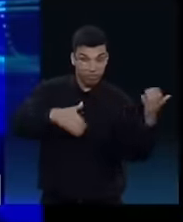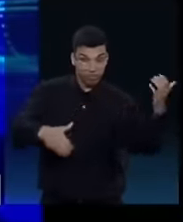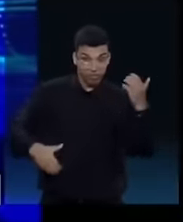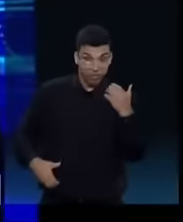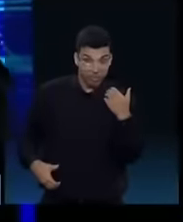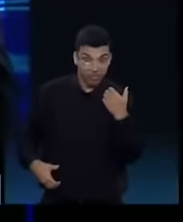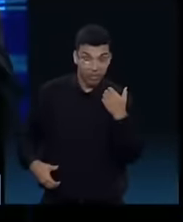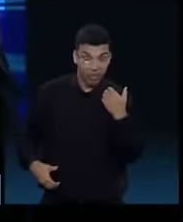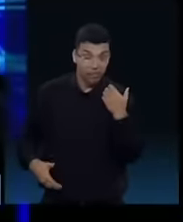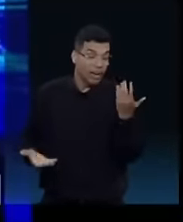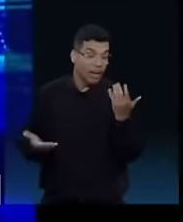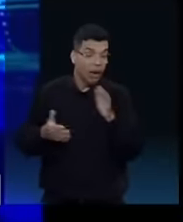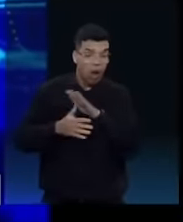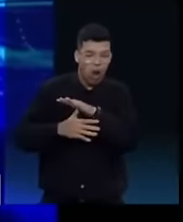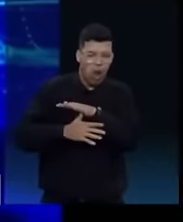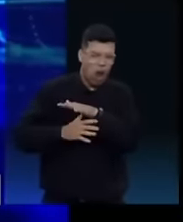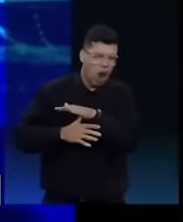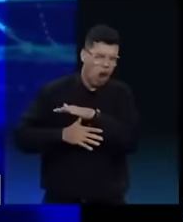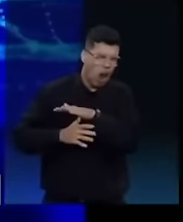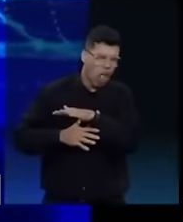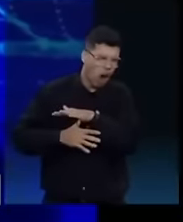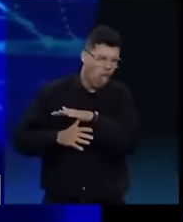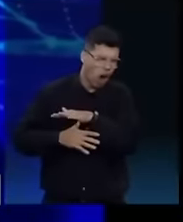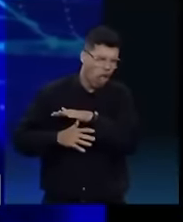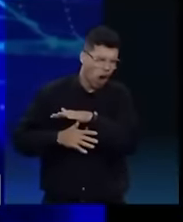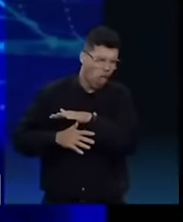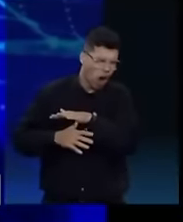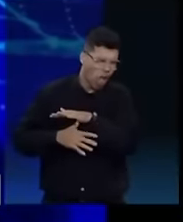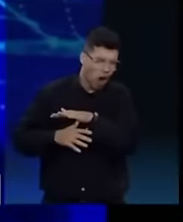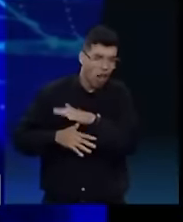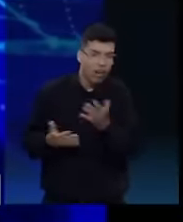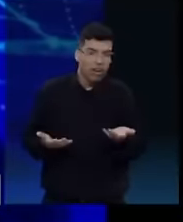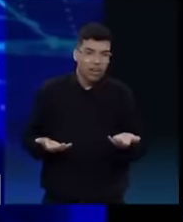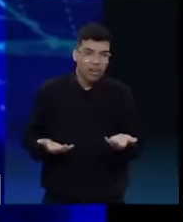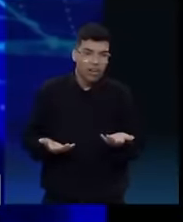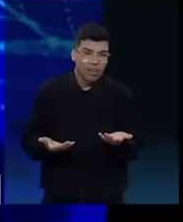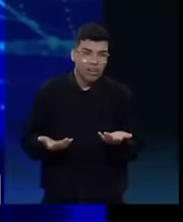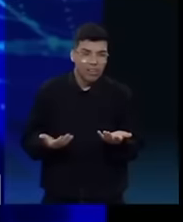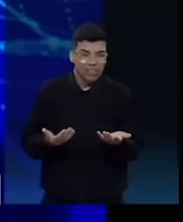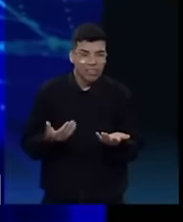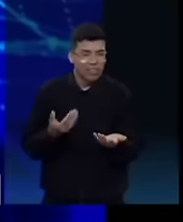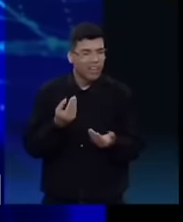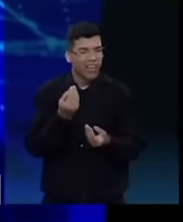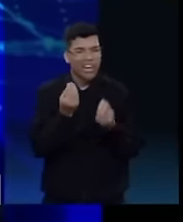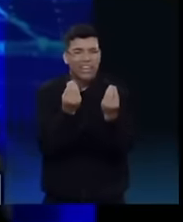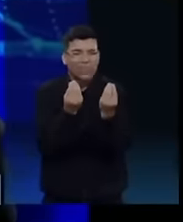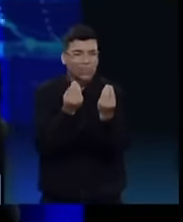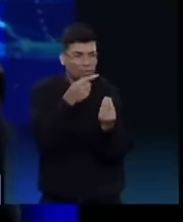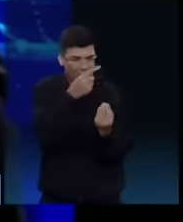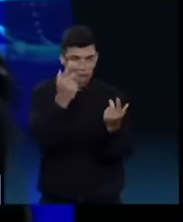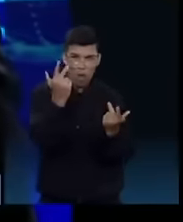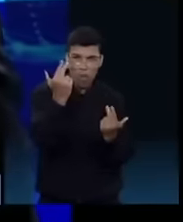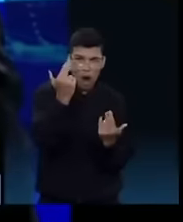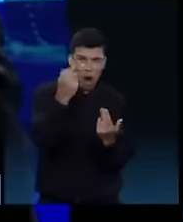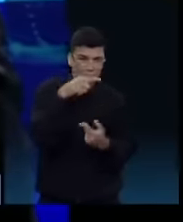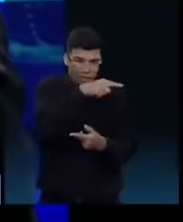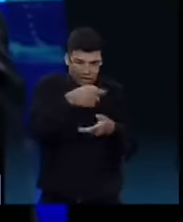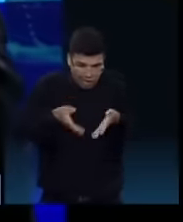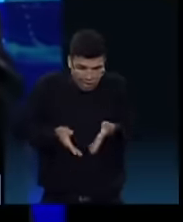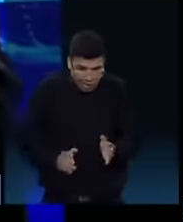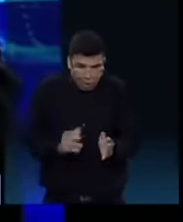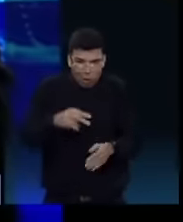explosão de corrupção. O senhor negou água para os seus irmãos nordestinos. Eu fui lá